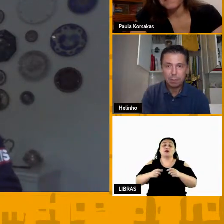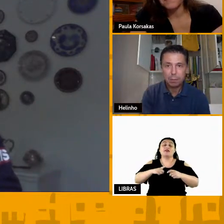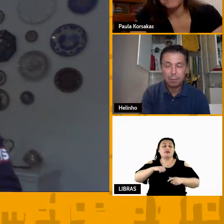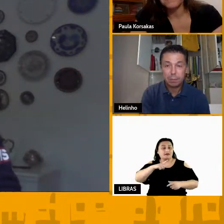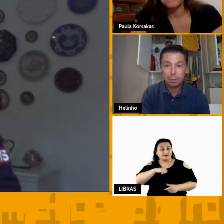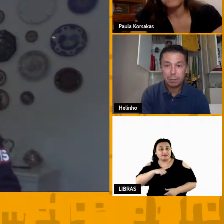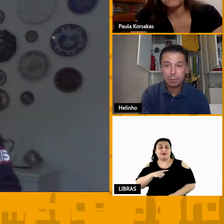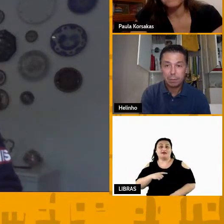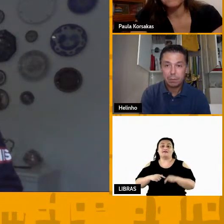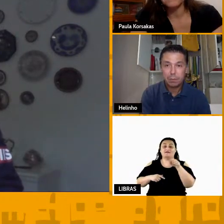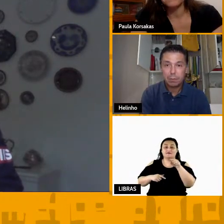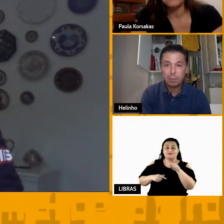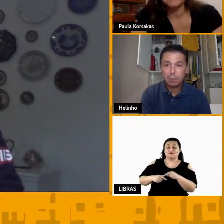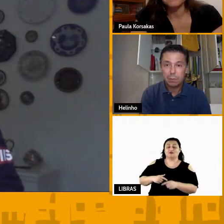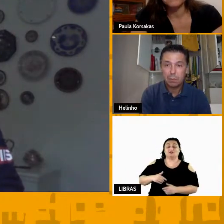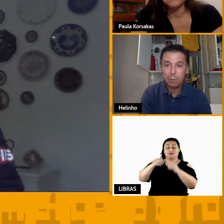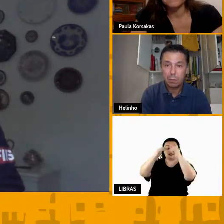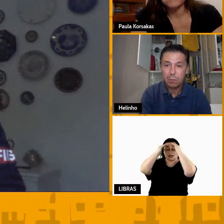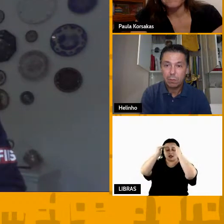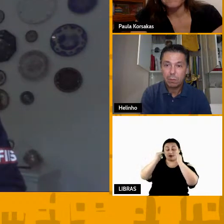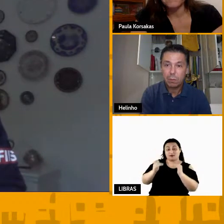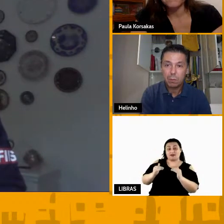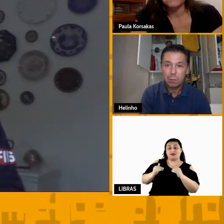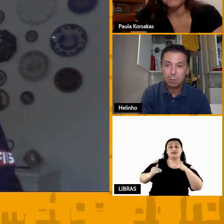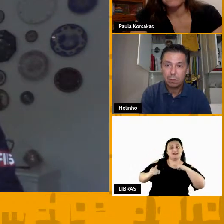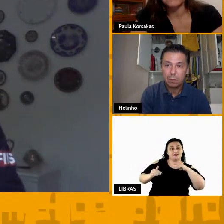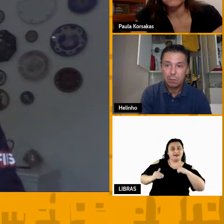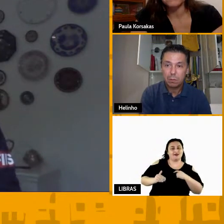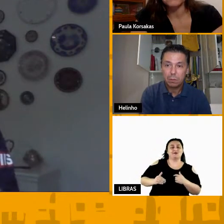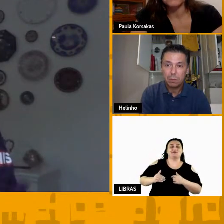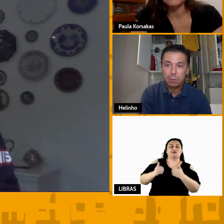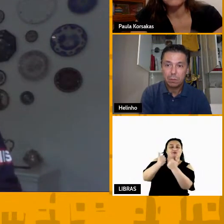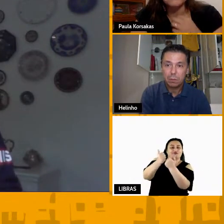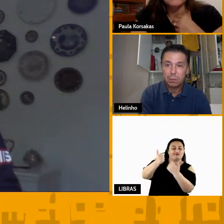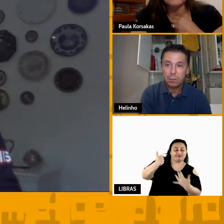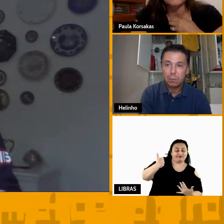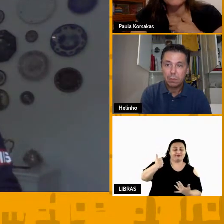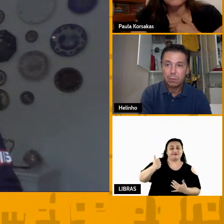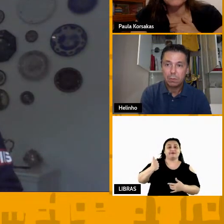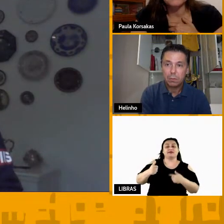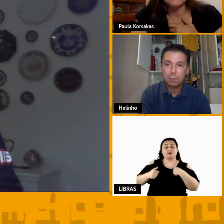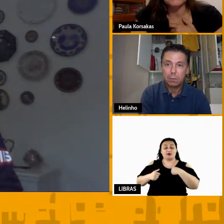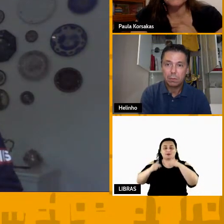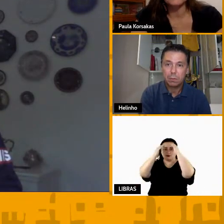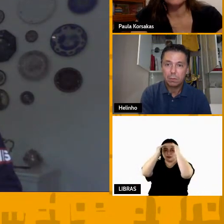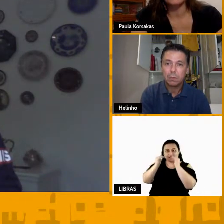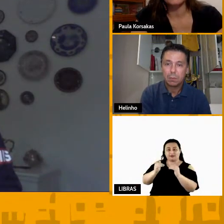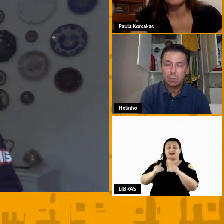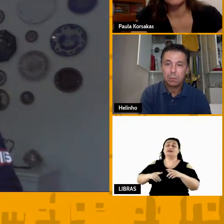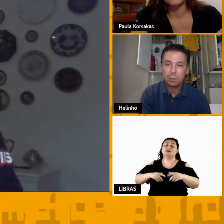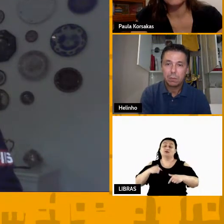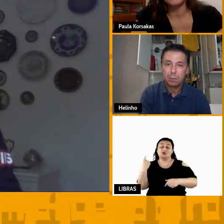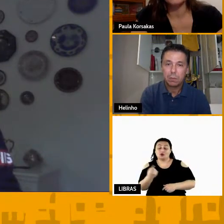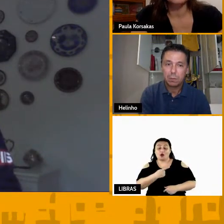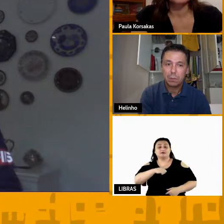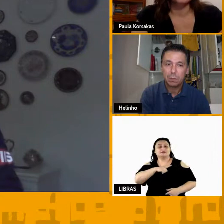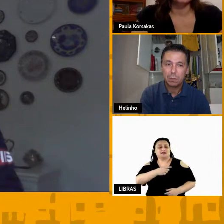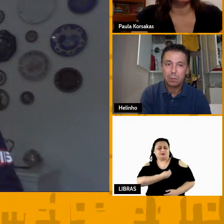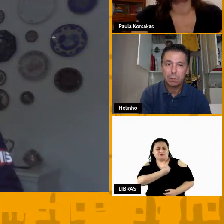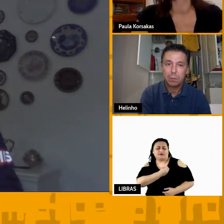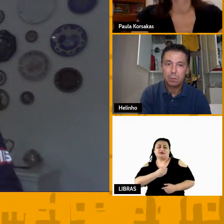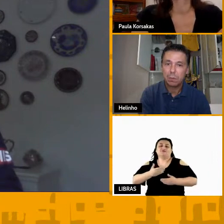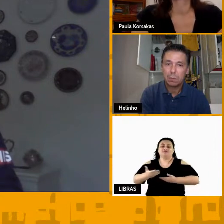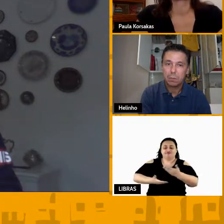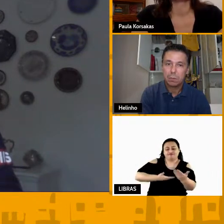você é o head coach eu sou seu assistente também, então a gente transita em vários momentos na nossa vida e saber